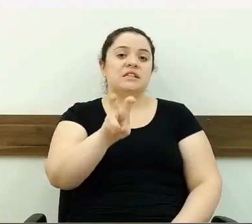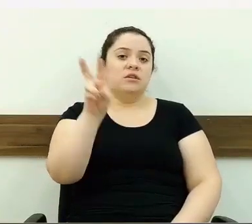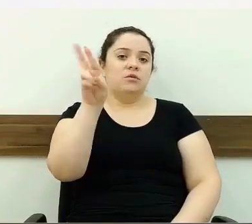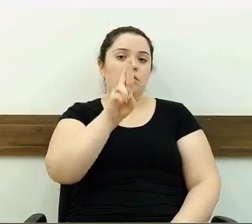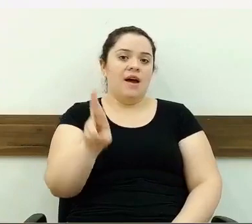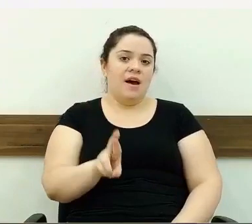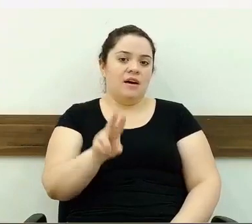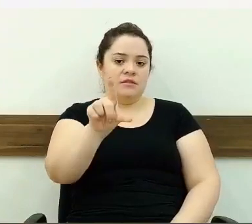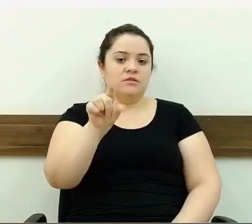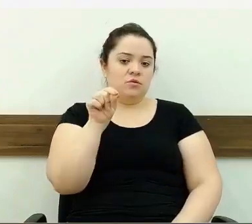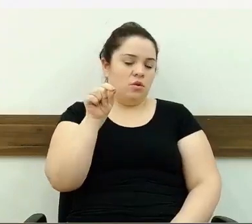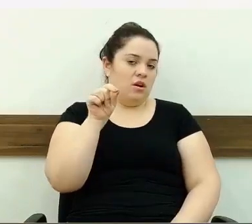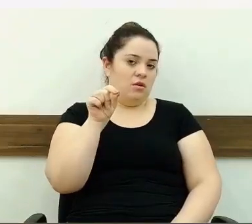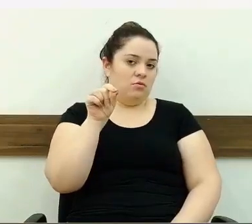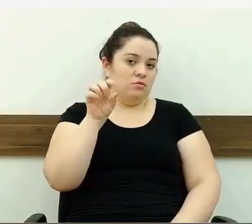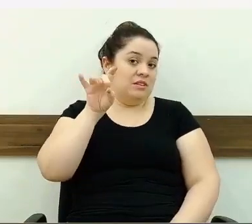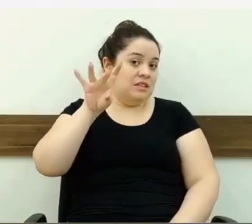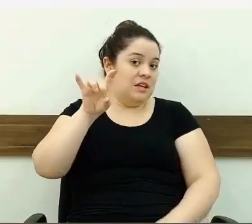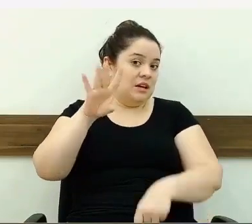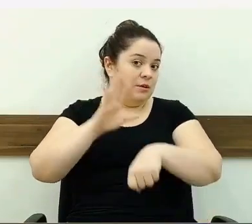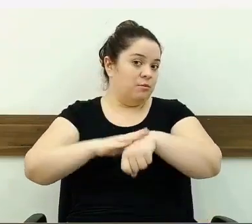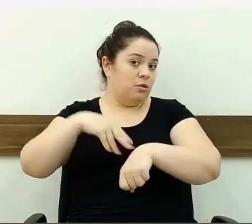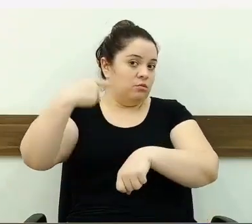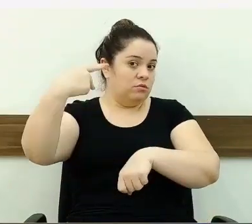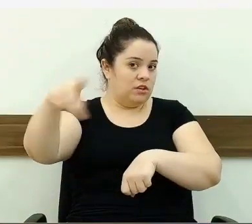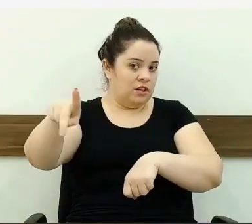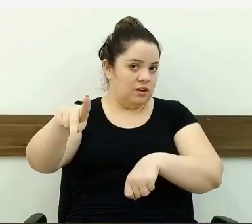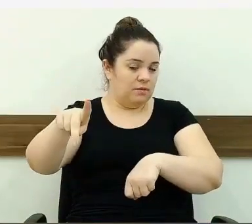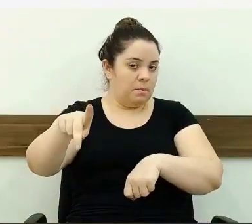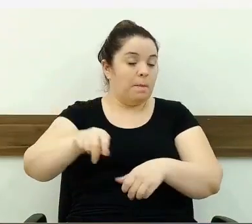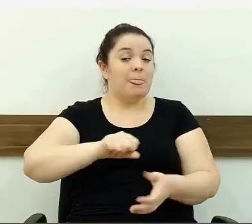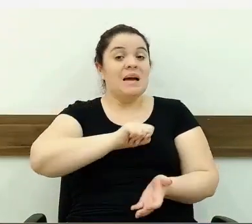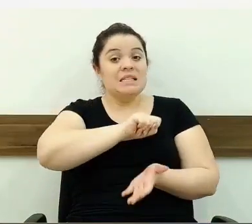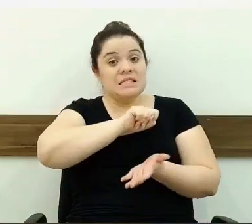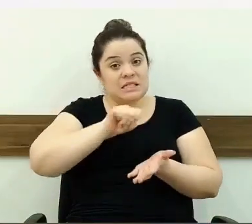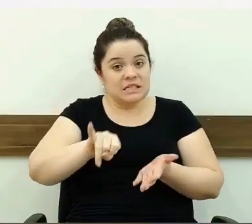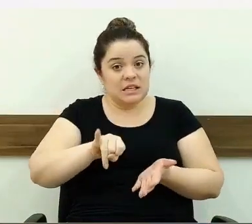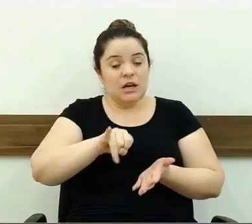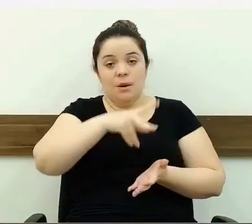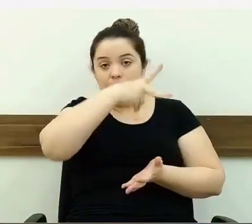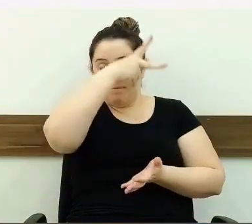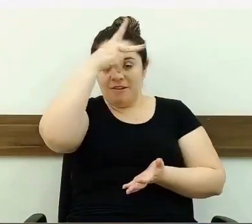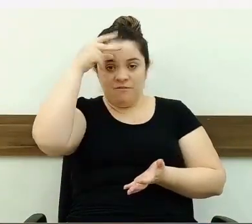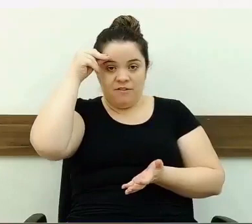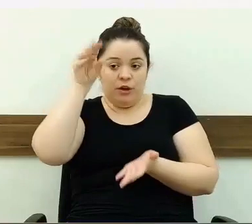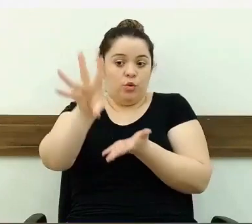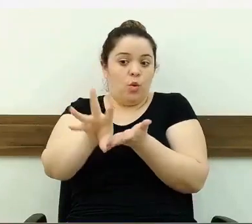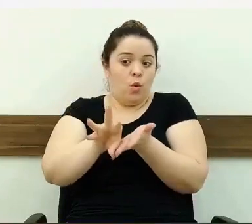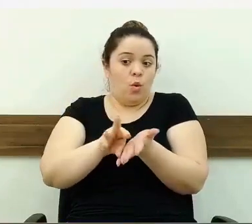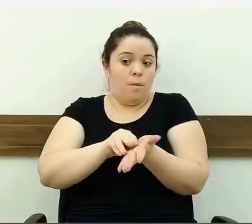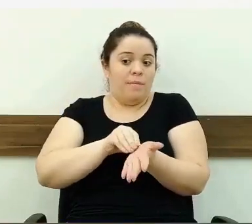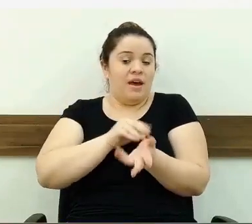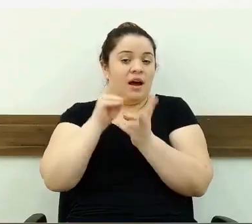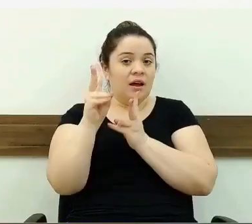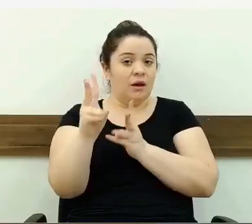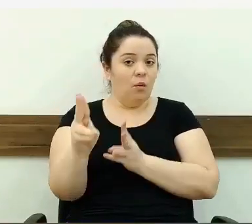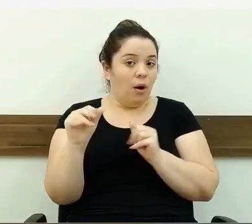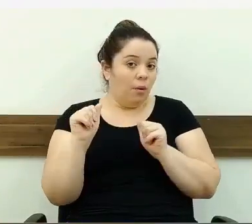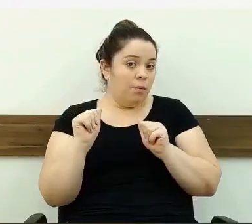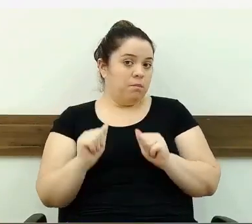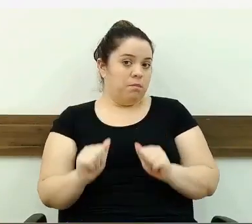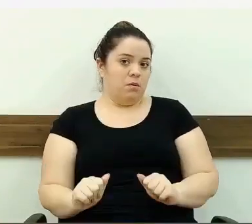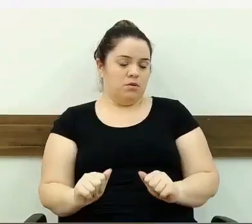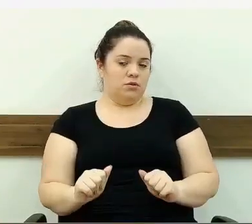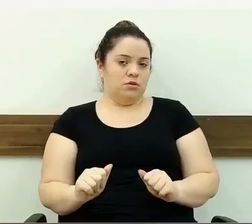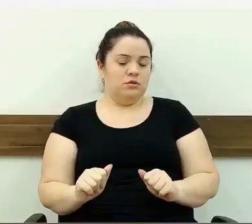aquele e quiser seguir, ele não vai gastar cinco reais por kit. Mas não quer dizer que ele tenha que seguir aquele. No meu projeto,